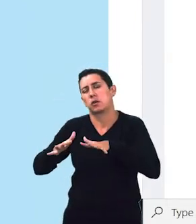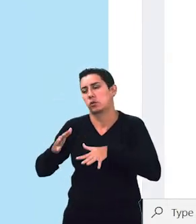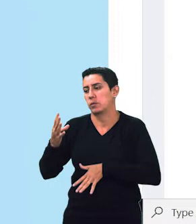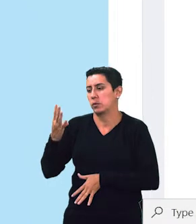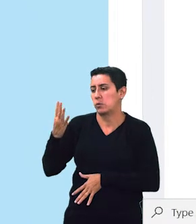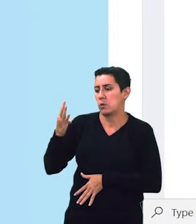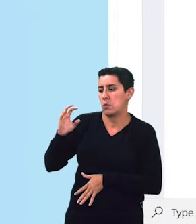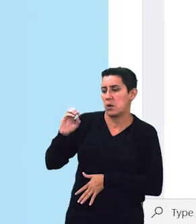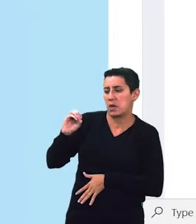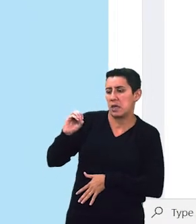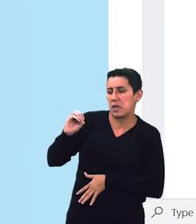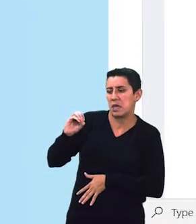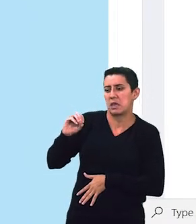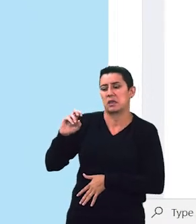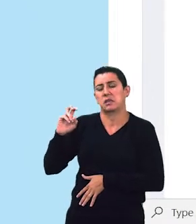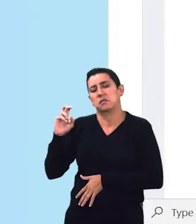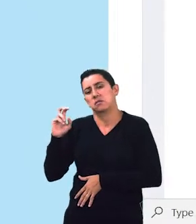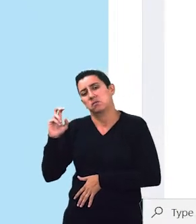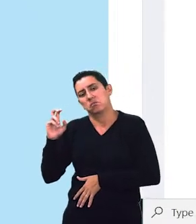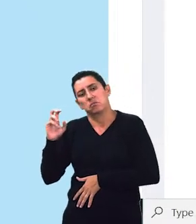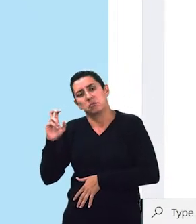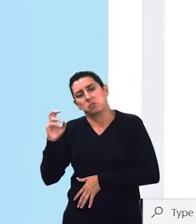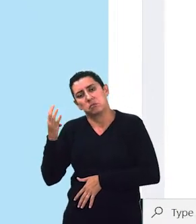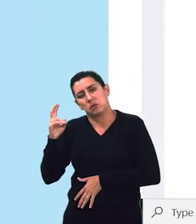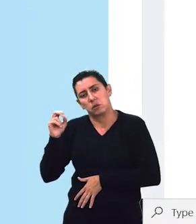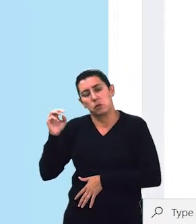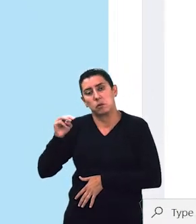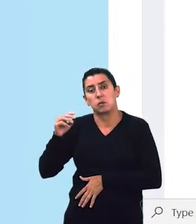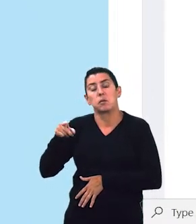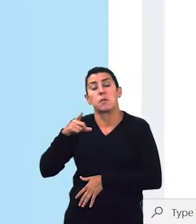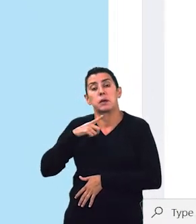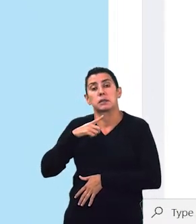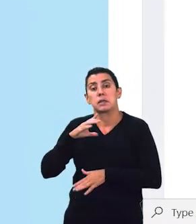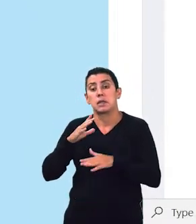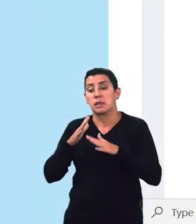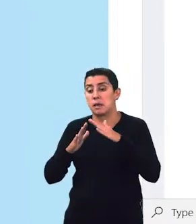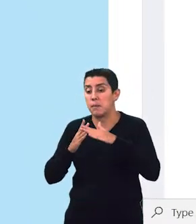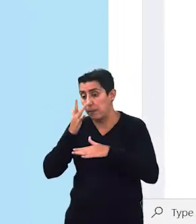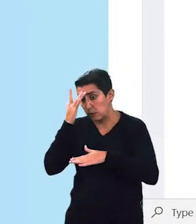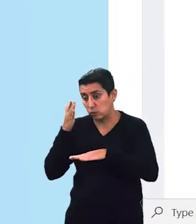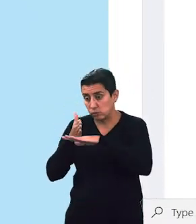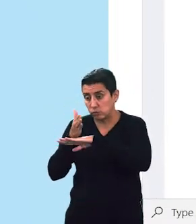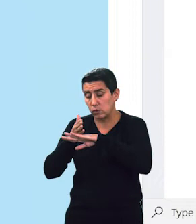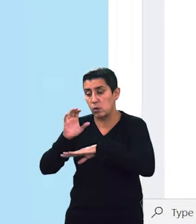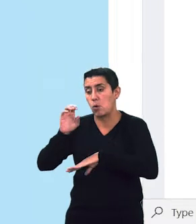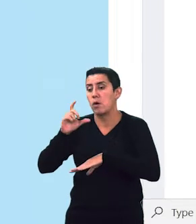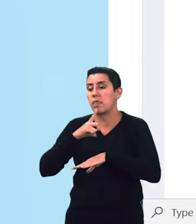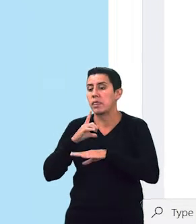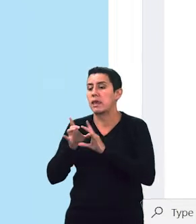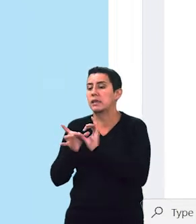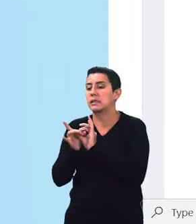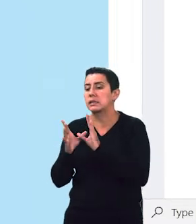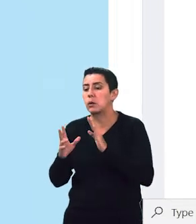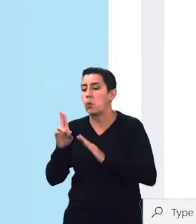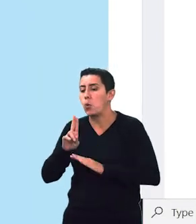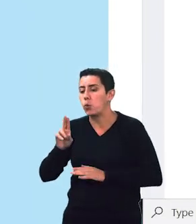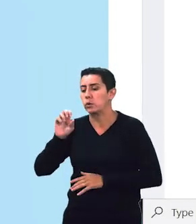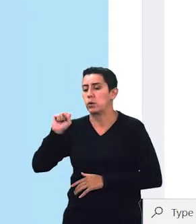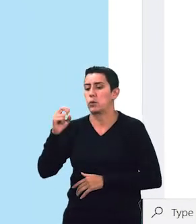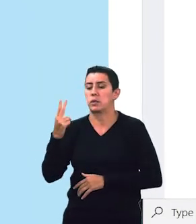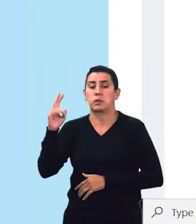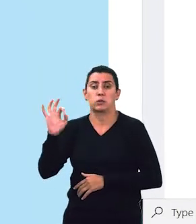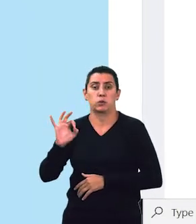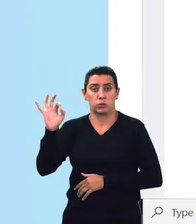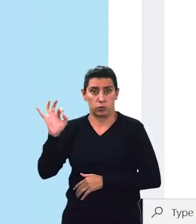imagens, ok? E obteve uma acuraça de 82%. Outras métricas de validação podem ser observadas,